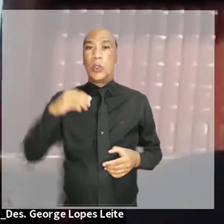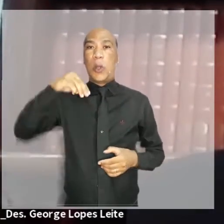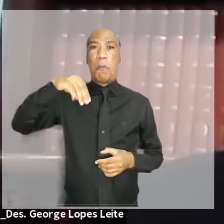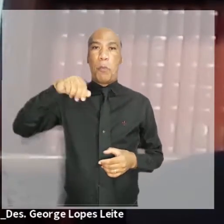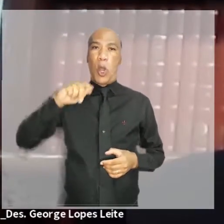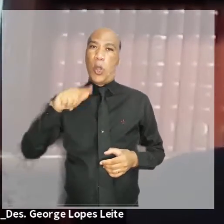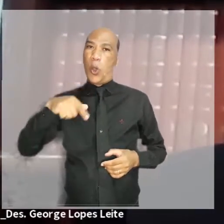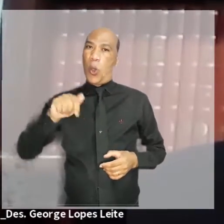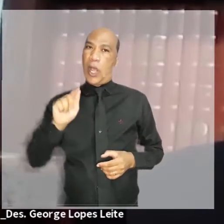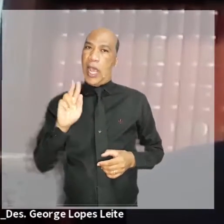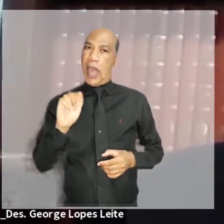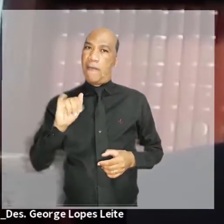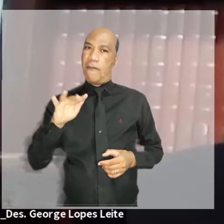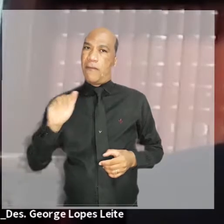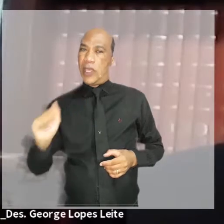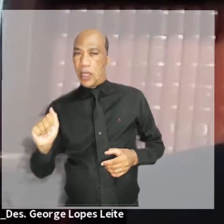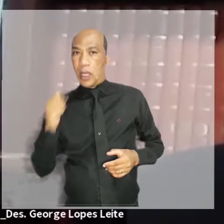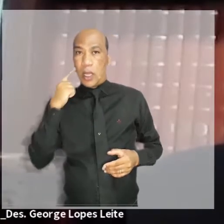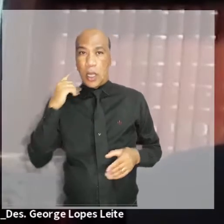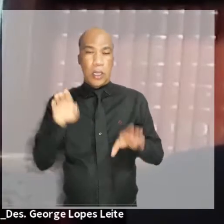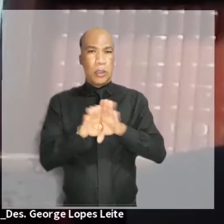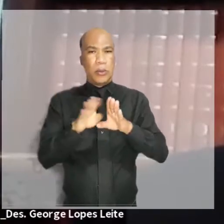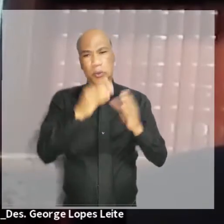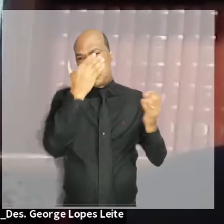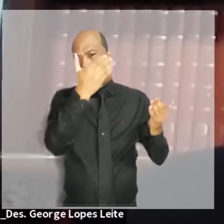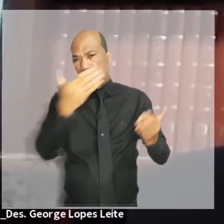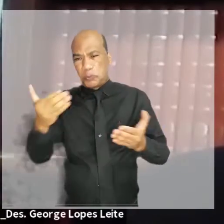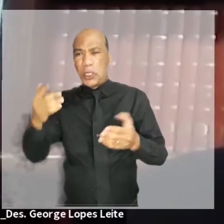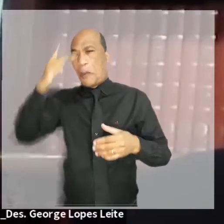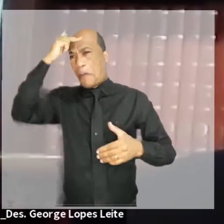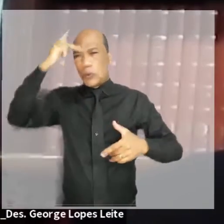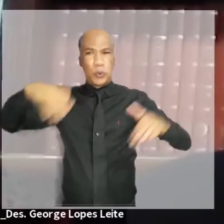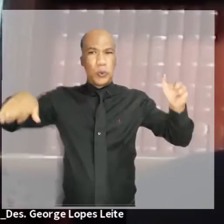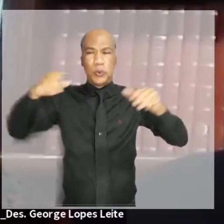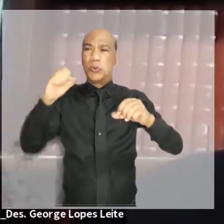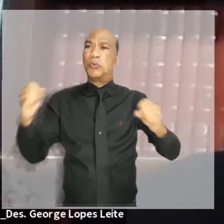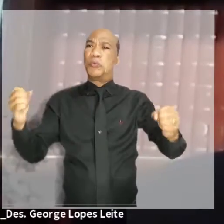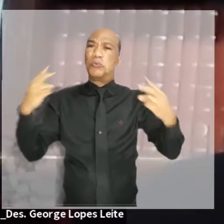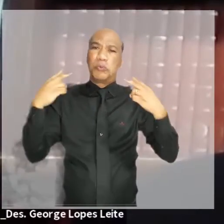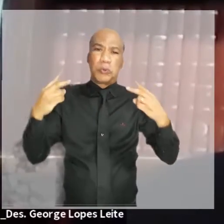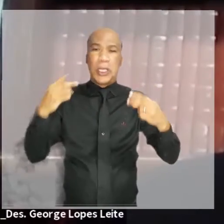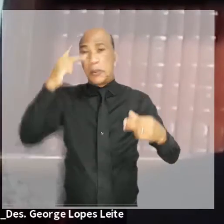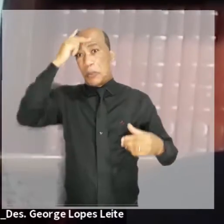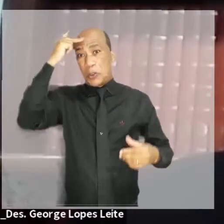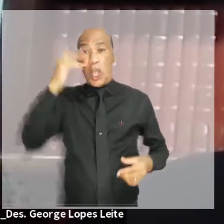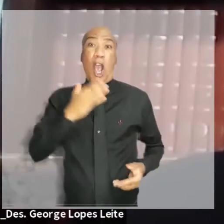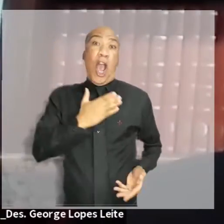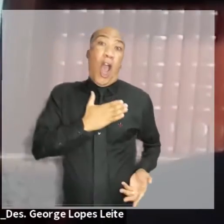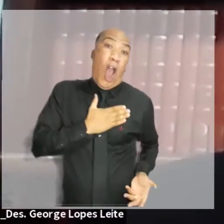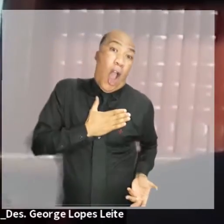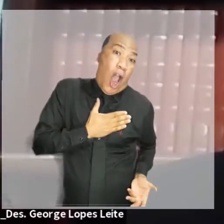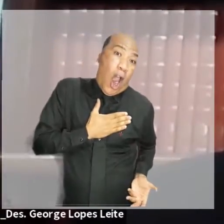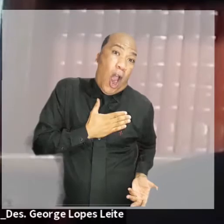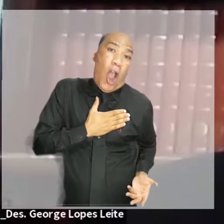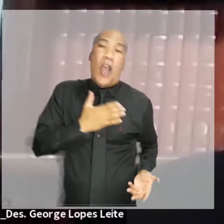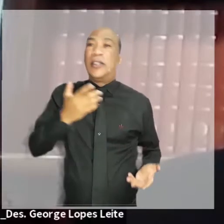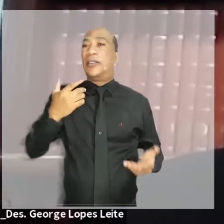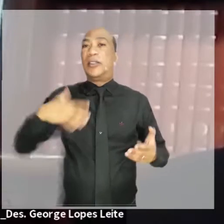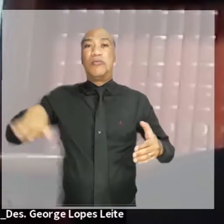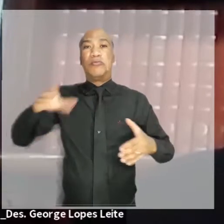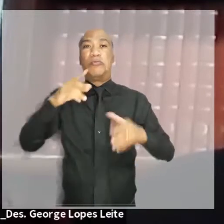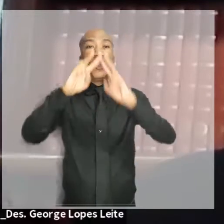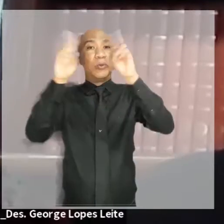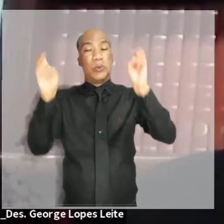monografias. Dirigimos a todas as autoridades, magistrados, servidores, colaboradores, público participante